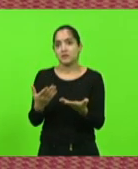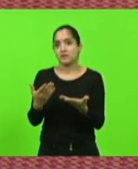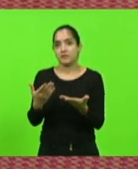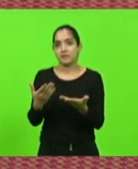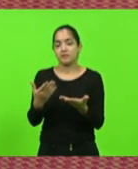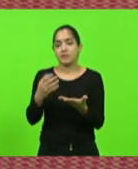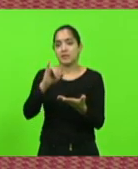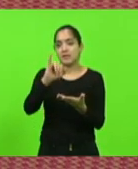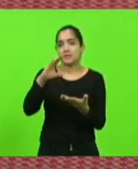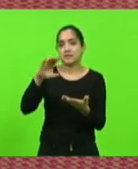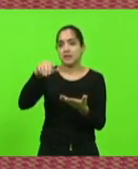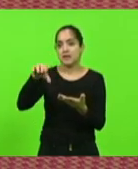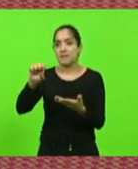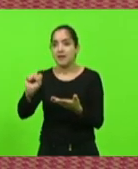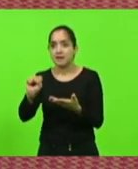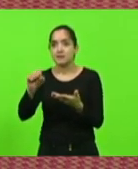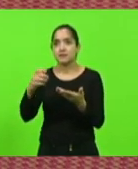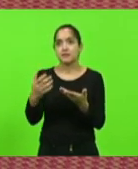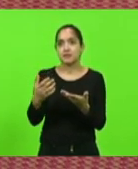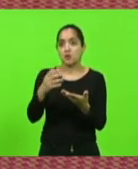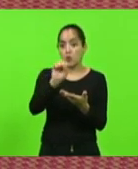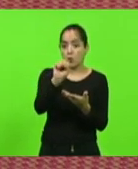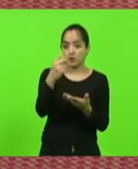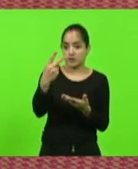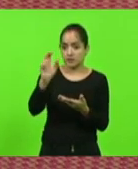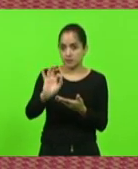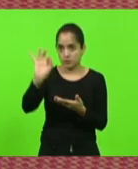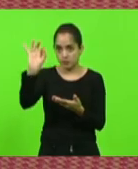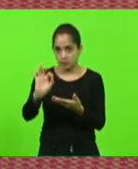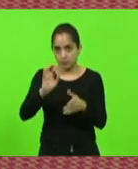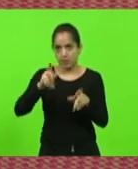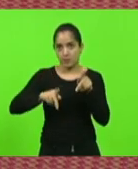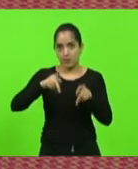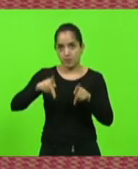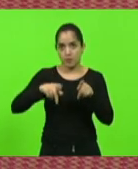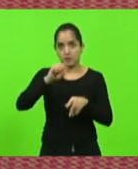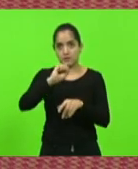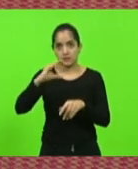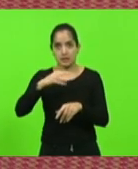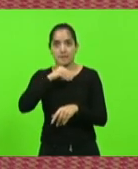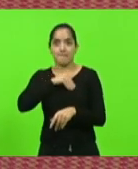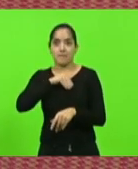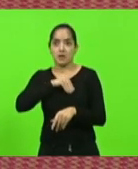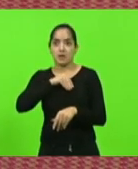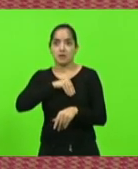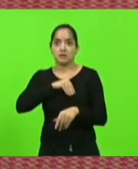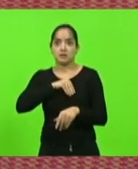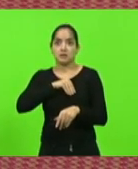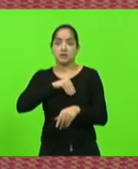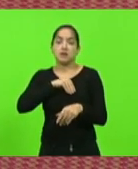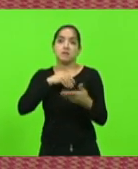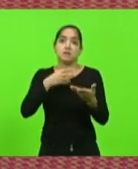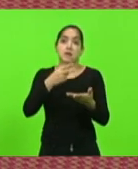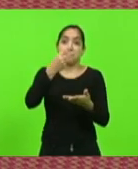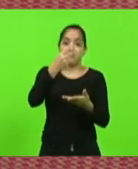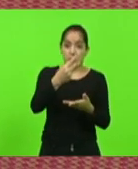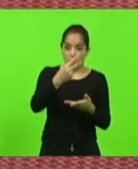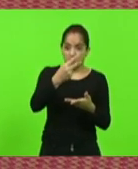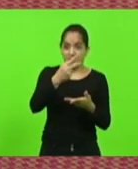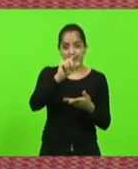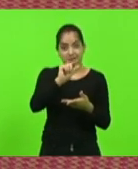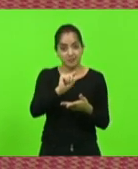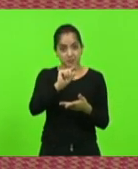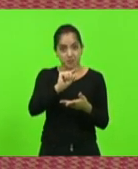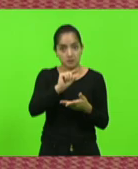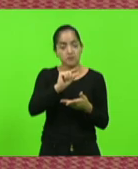dele. Principalmente os 82% dos catarinenses que recebem menos de dois salários mínimos, que são aqueles que realmente